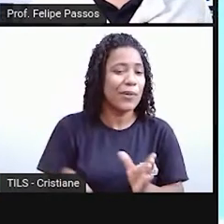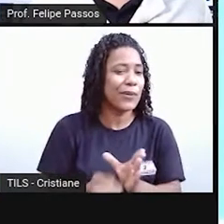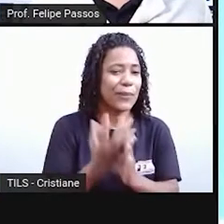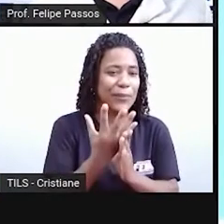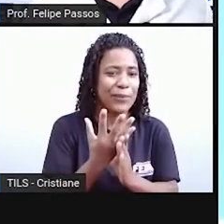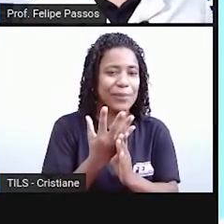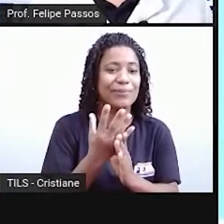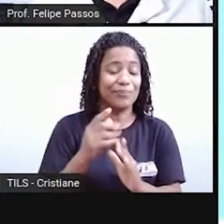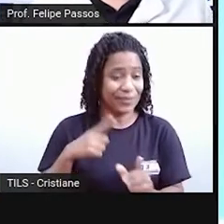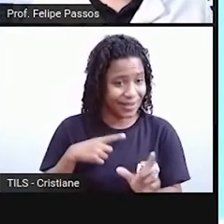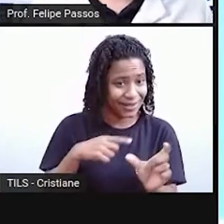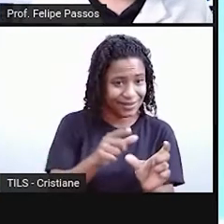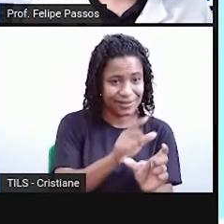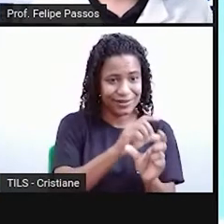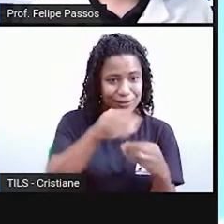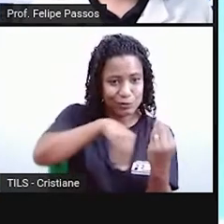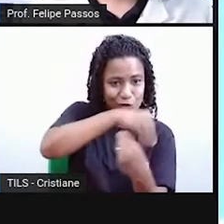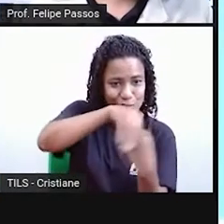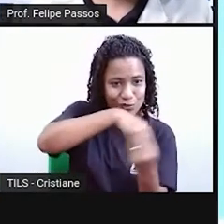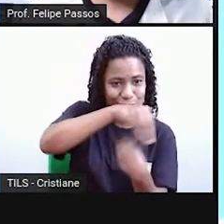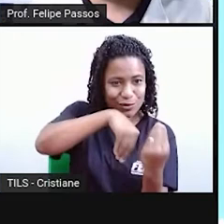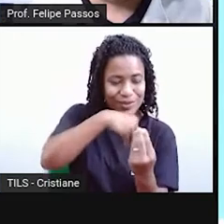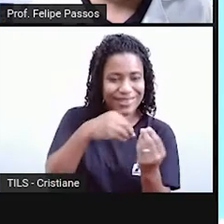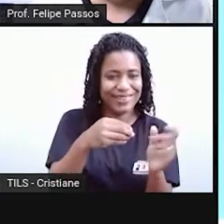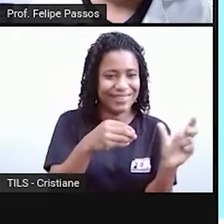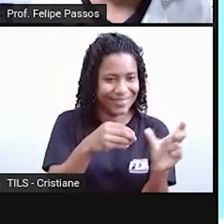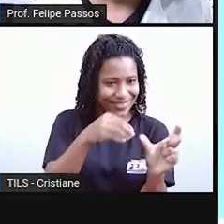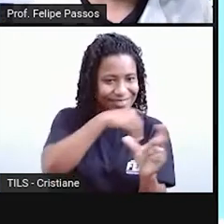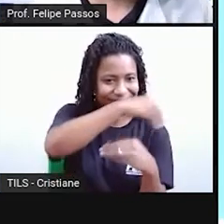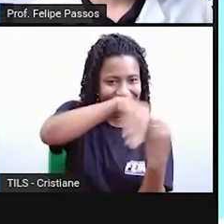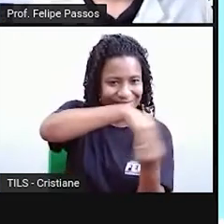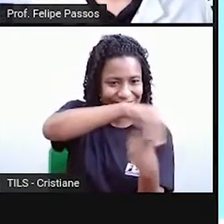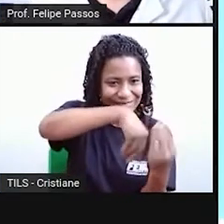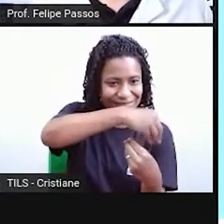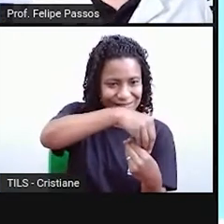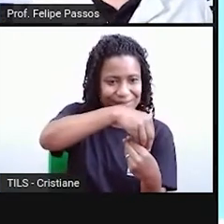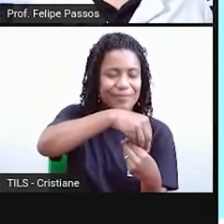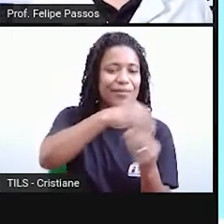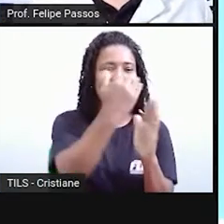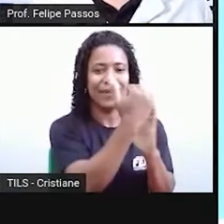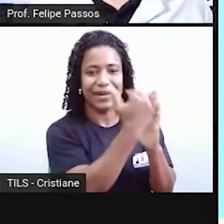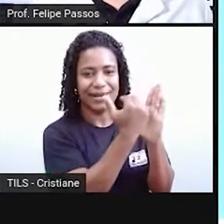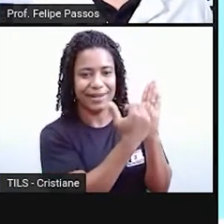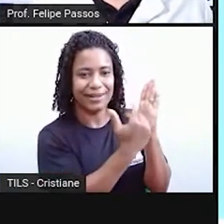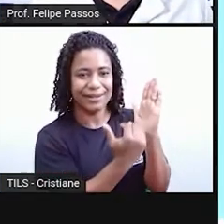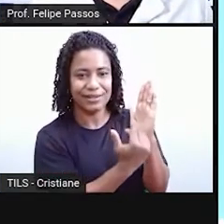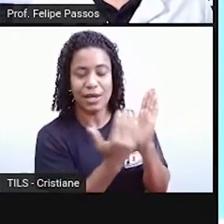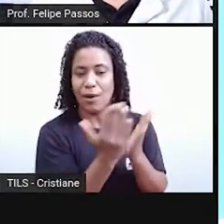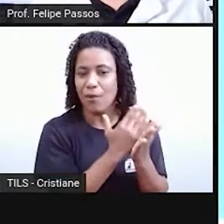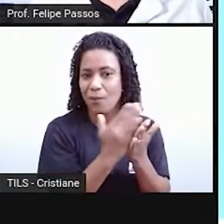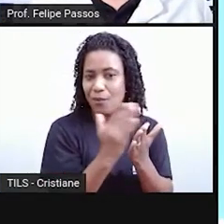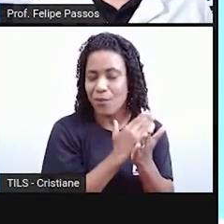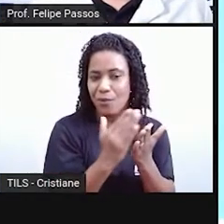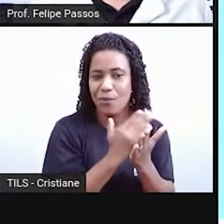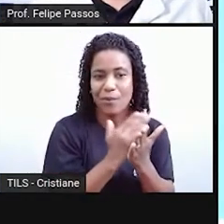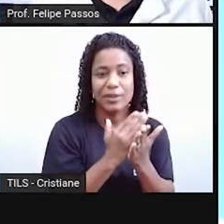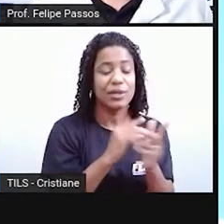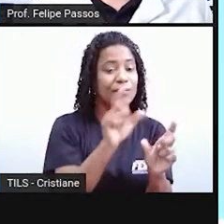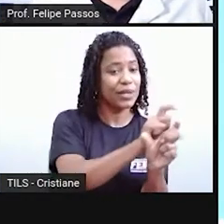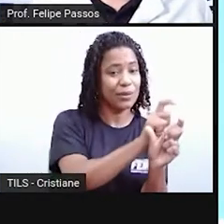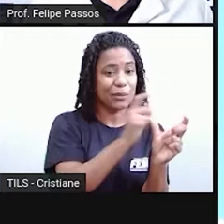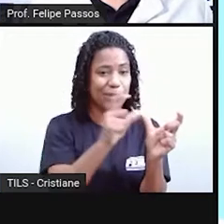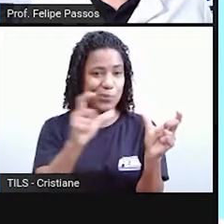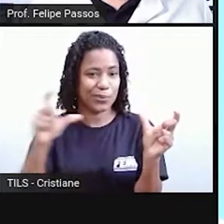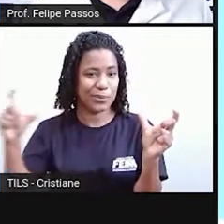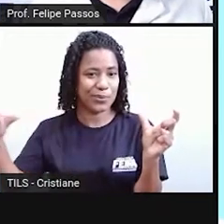como a gente viu. E eu trouxe aqui uma lista, só para a gente ouvir falar os nomes mesmo, de algumas dessas línguas que derivaram do latim,